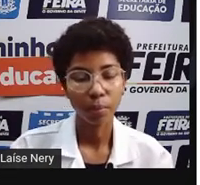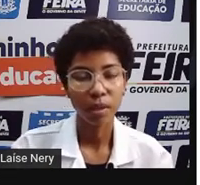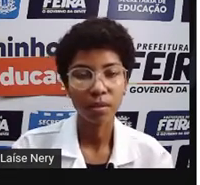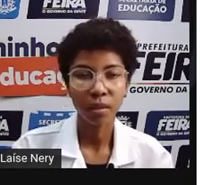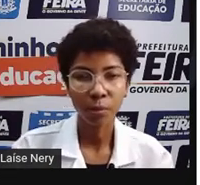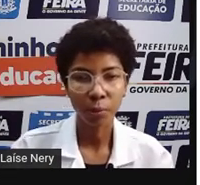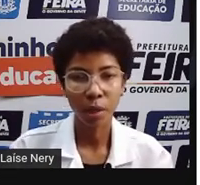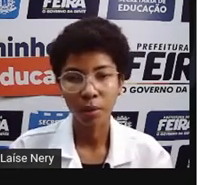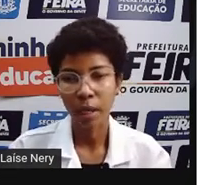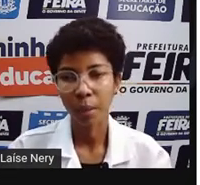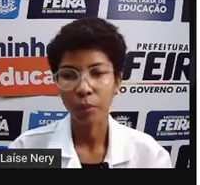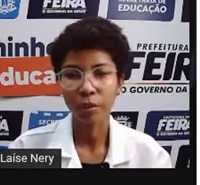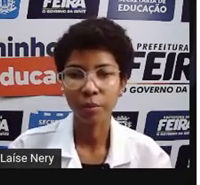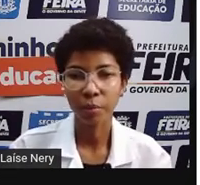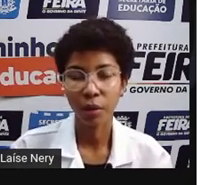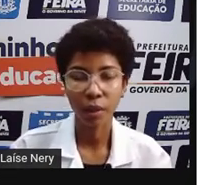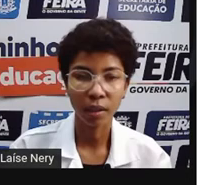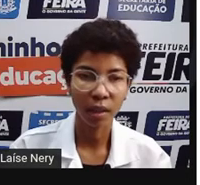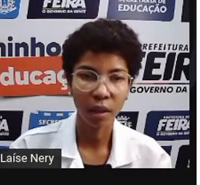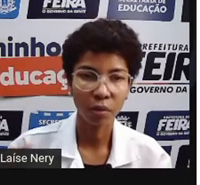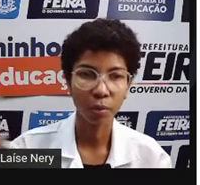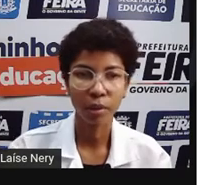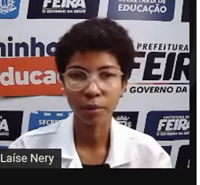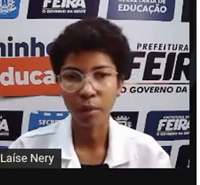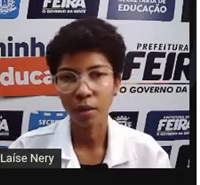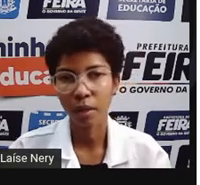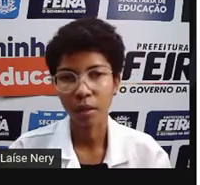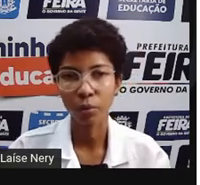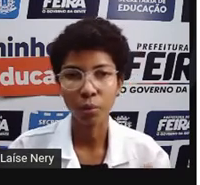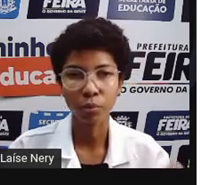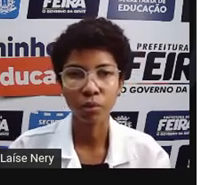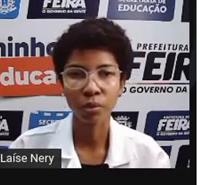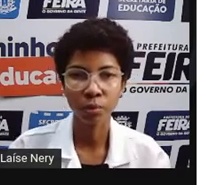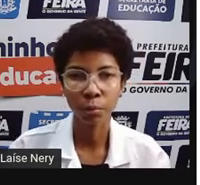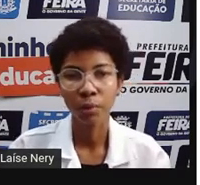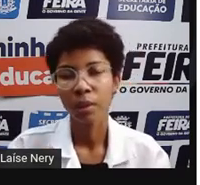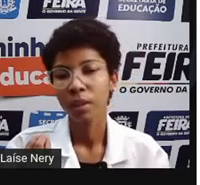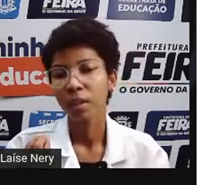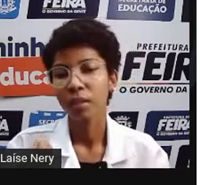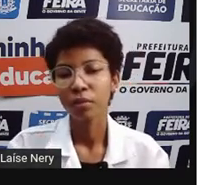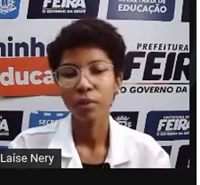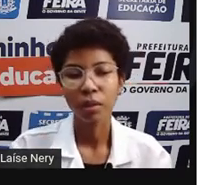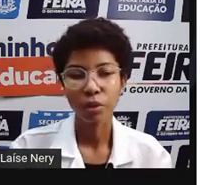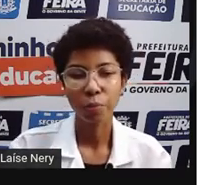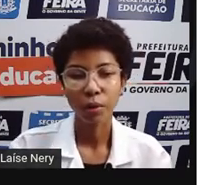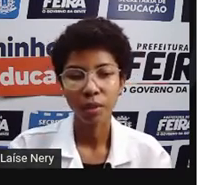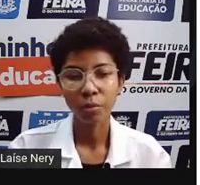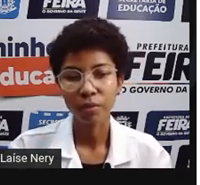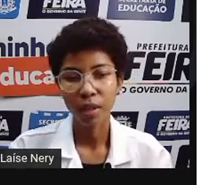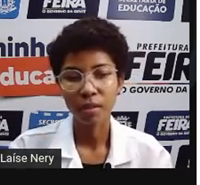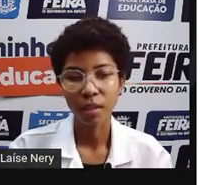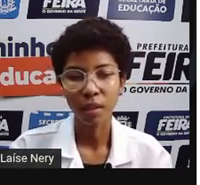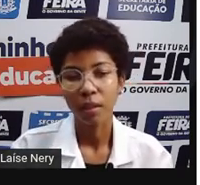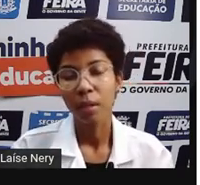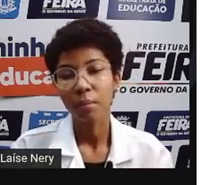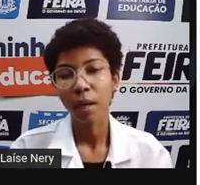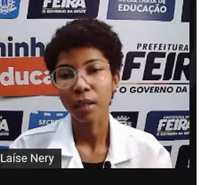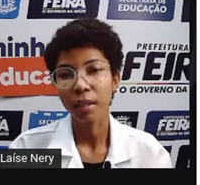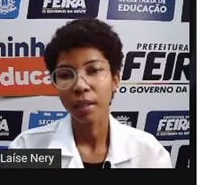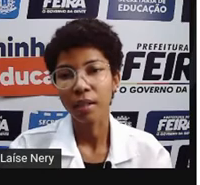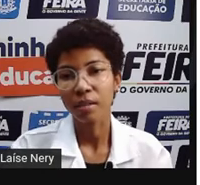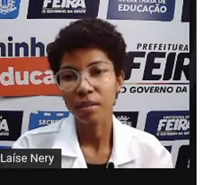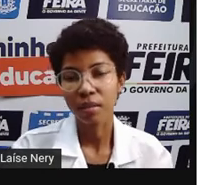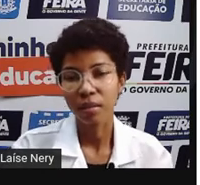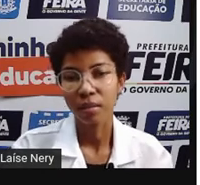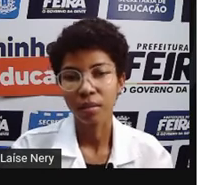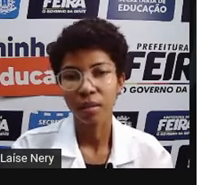precisamos melhorar, podemos melhorar em algo, podemos melhorar no consumo. o que nós podemos fazer para